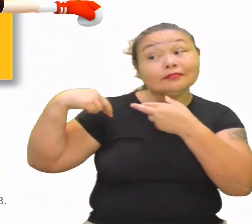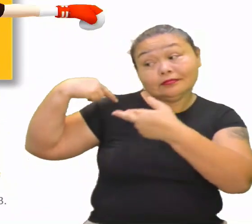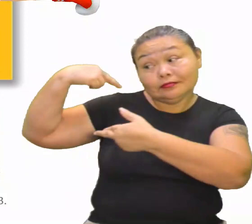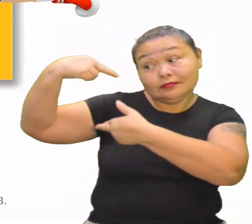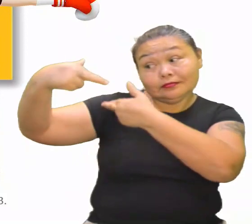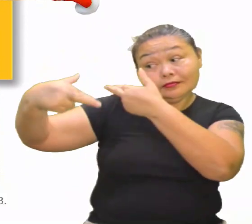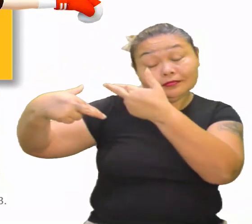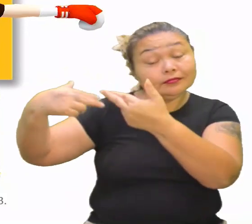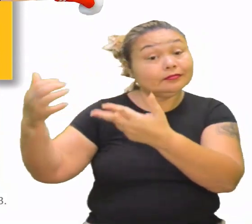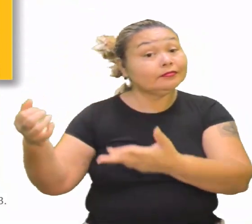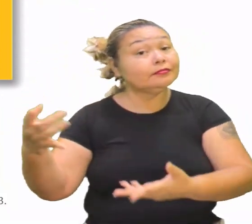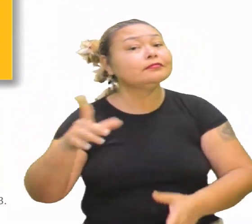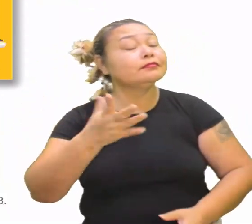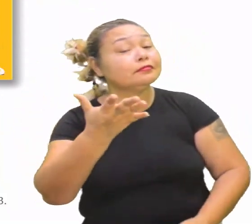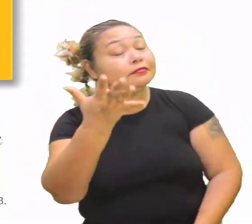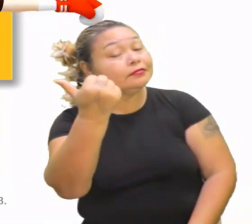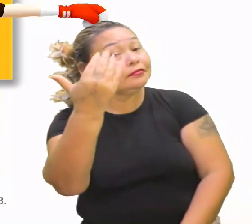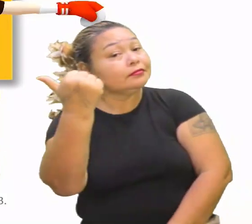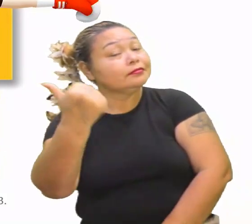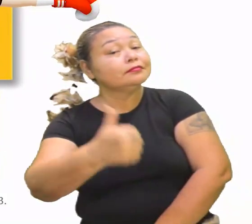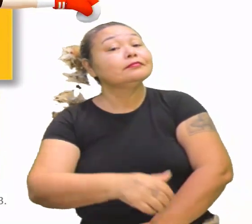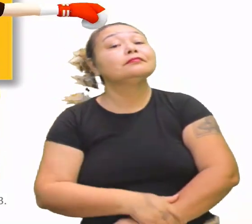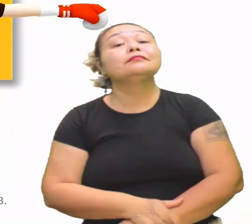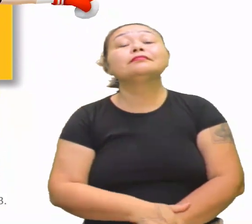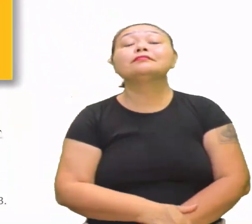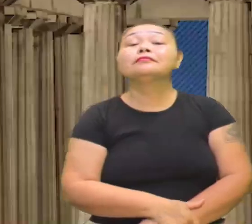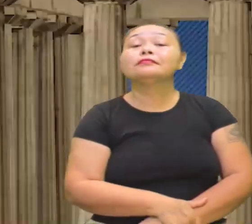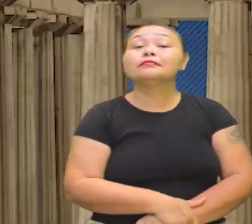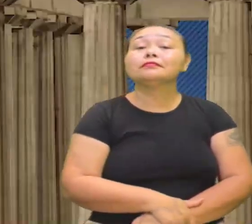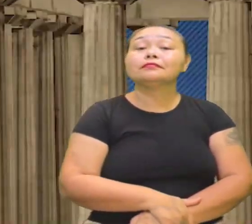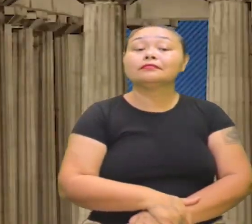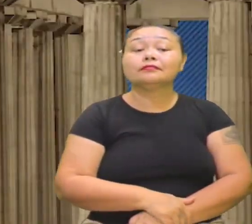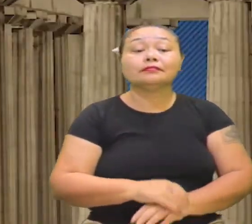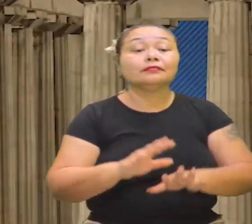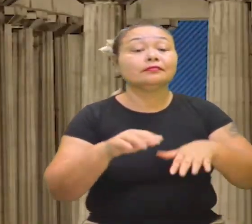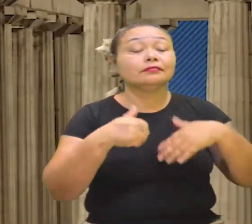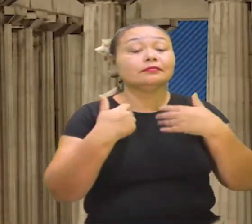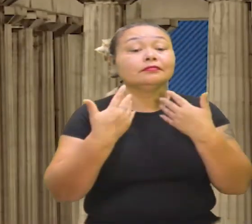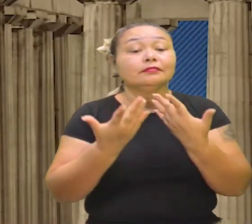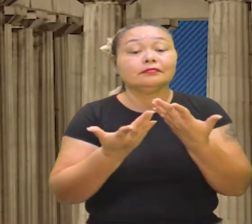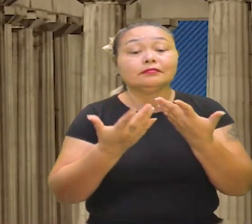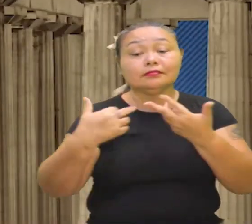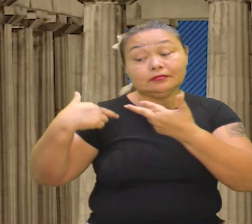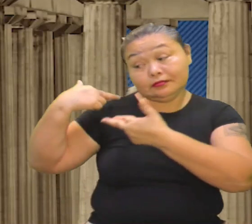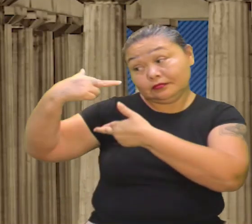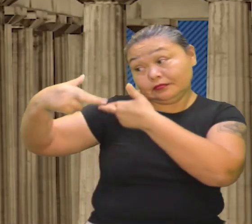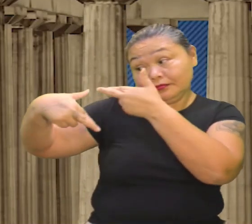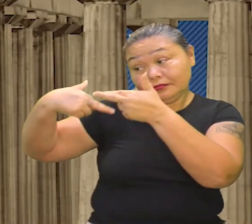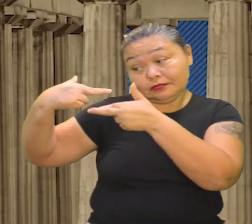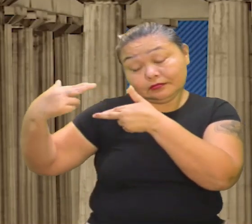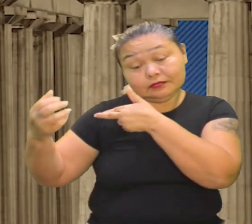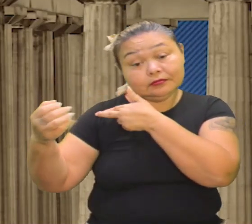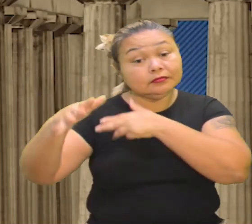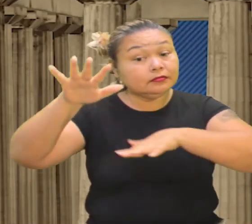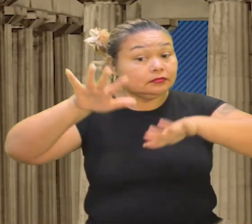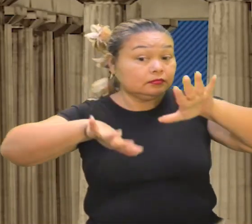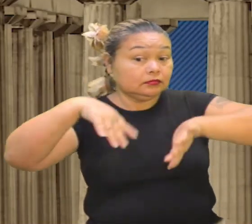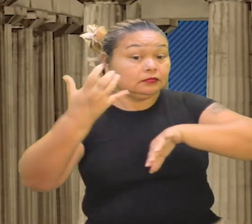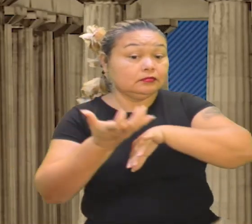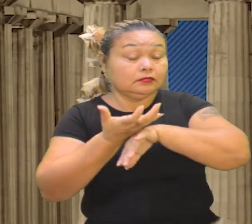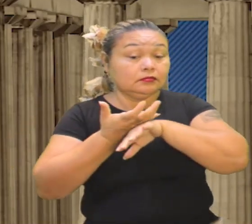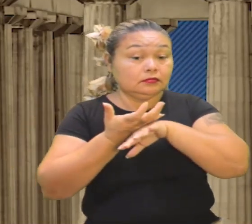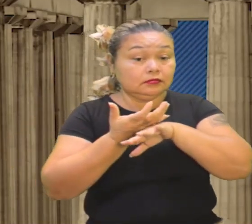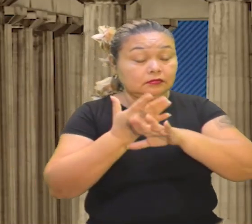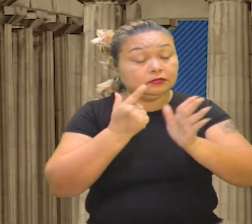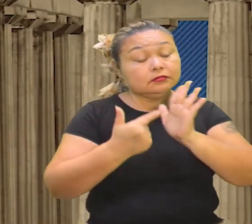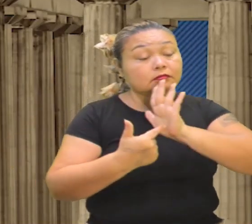Veja bem, vem aqui comigo. A questão do Renascimento, dependendo do componente curricular, ele vai